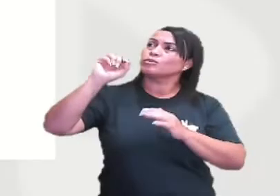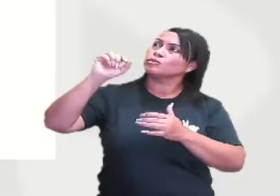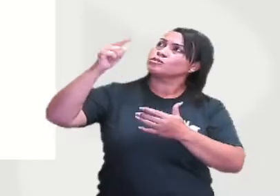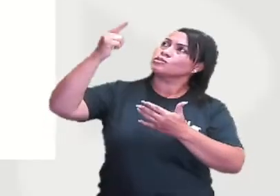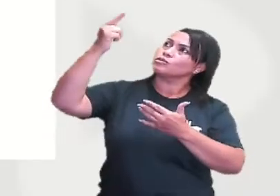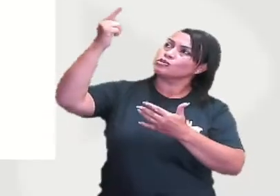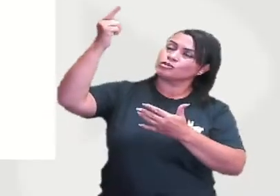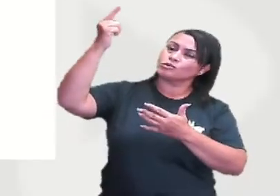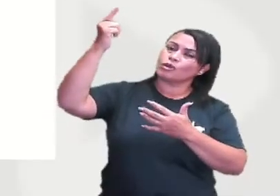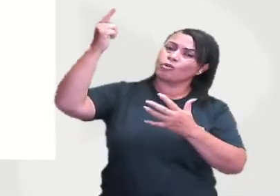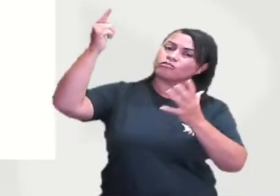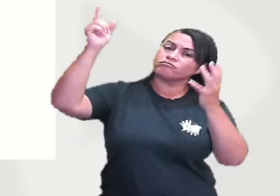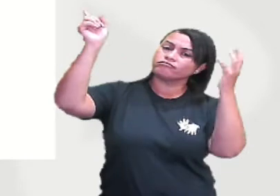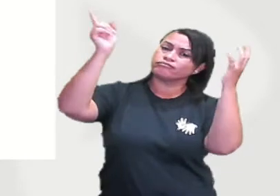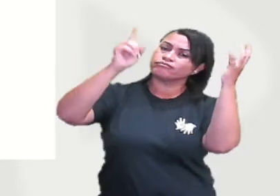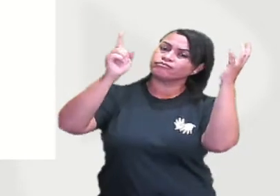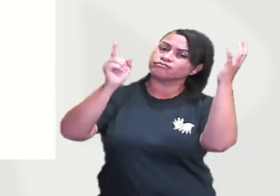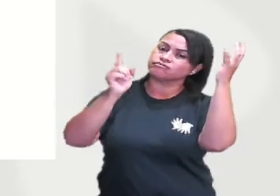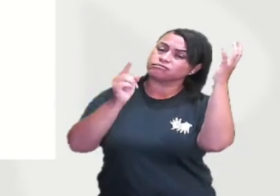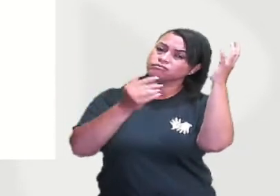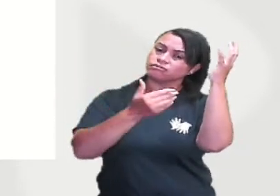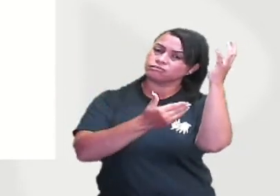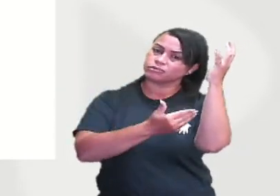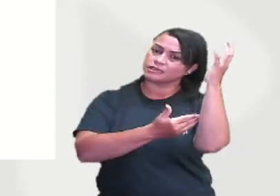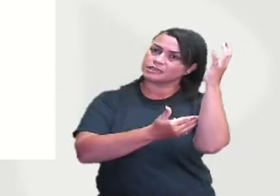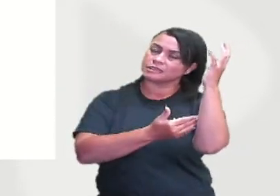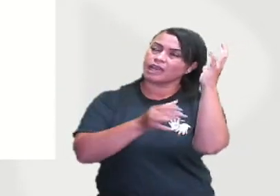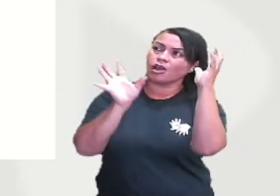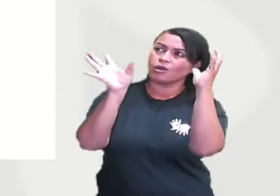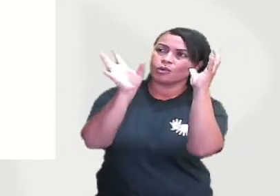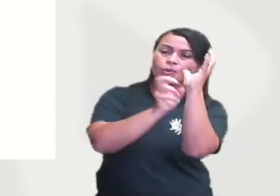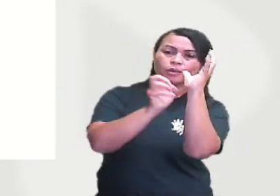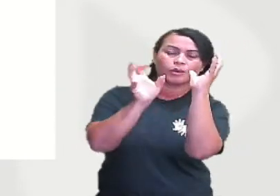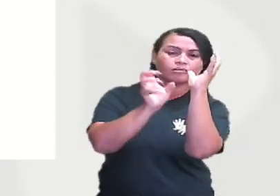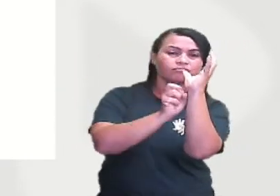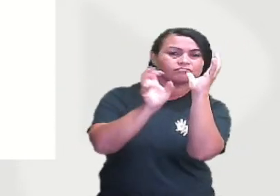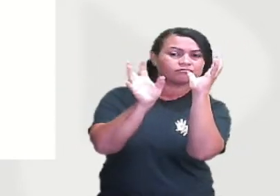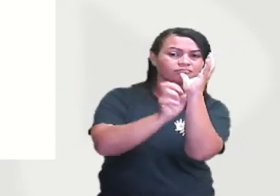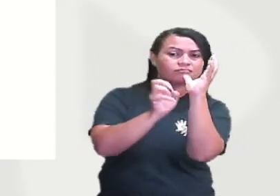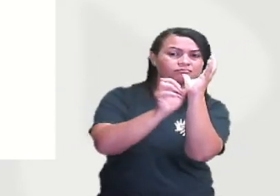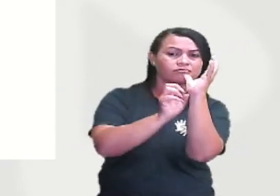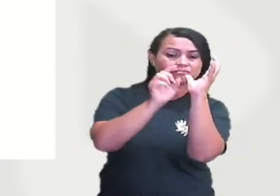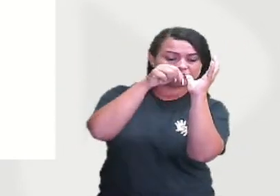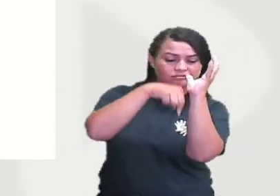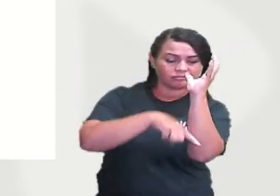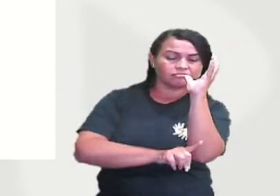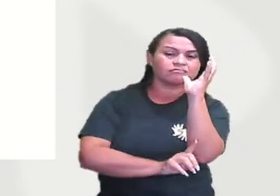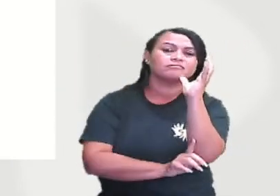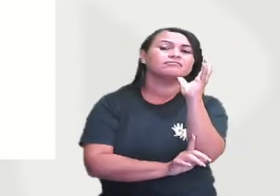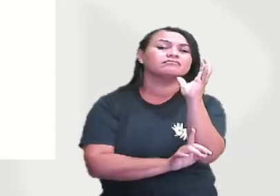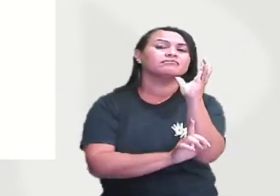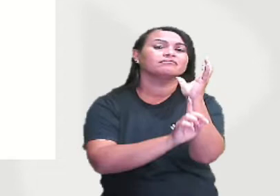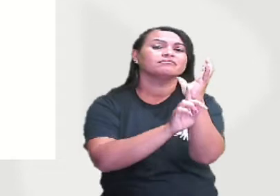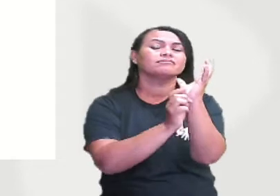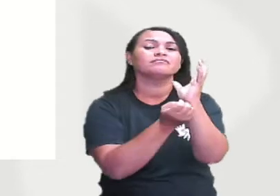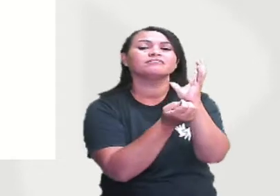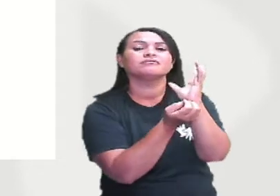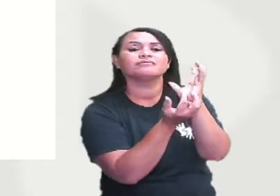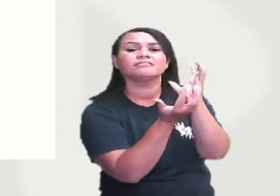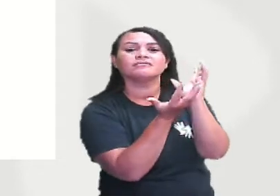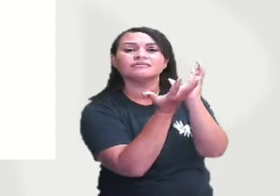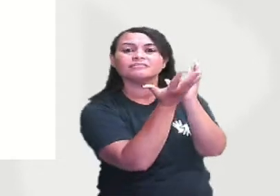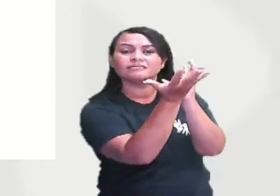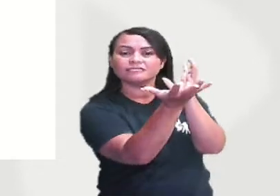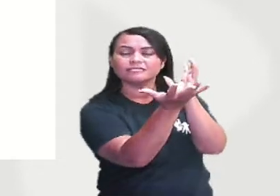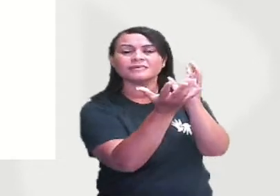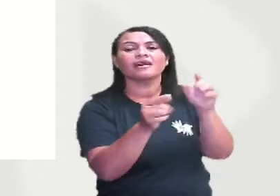vai alimentar os solares, vai possibilitar para essas plantas realizarem a fotossíntese que eu tinha dito para vocês, né?